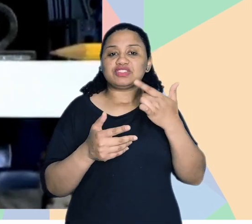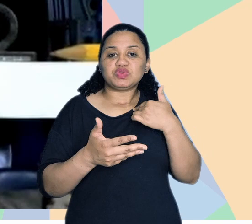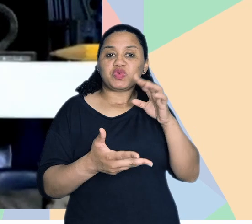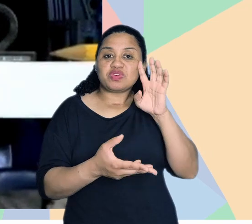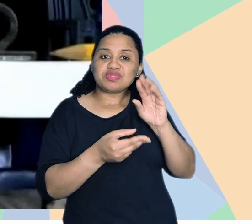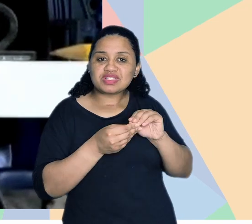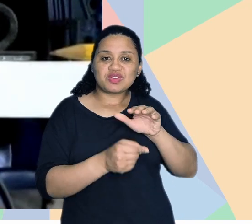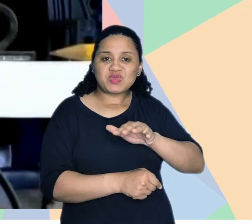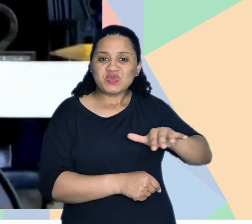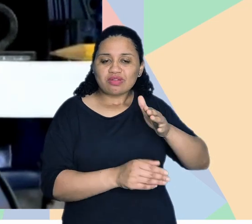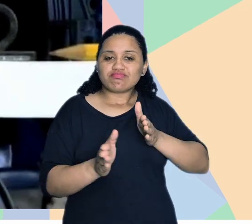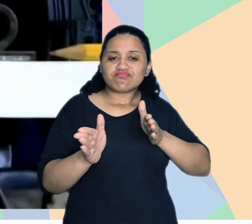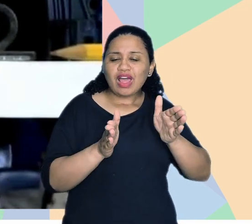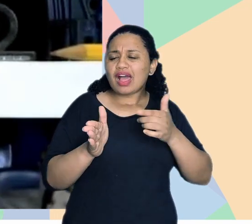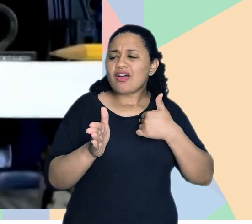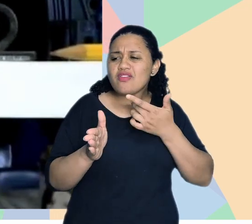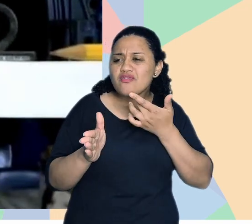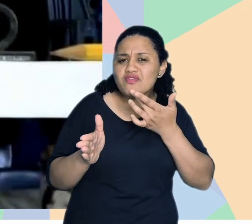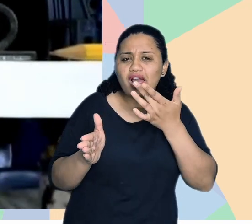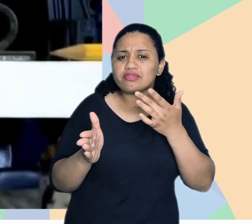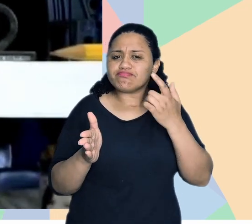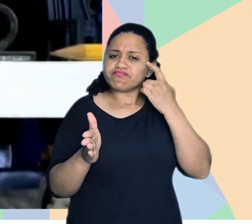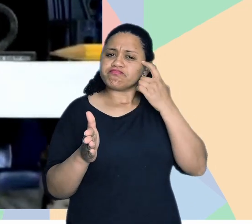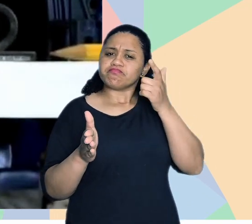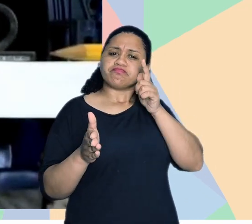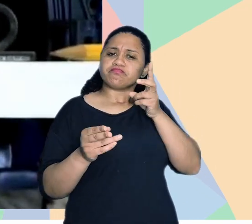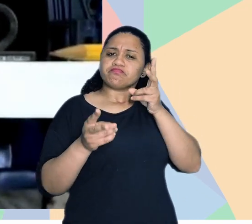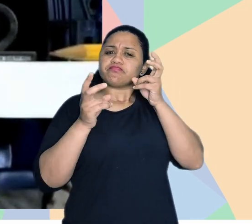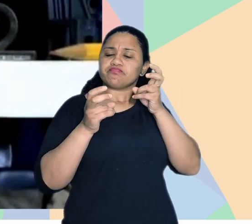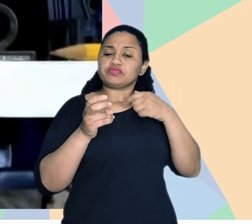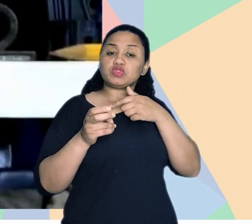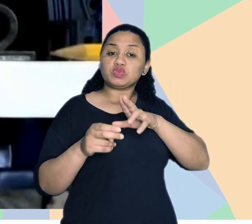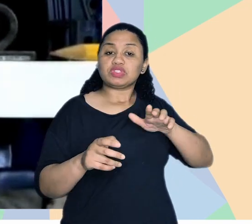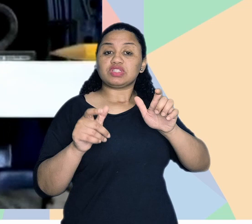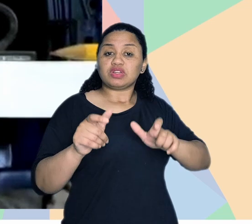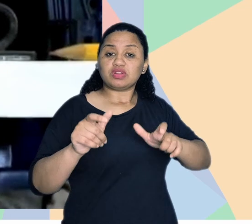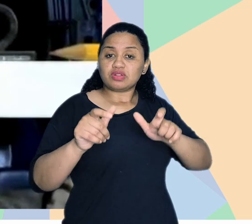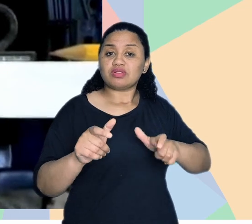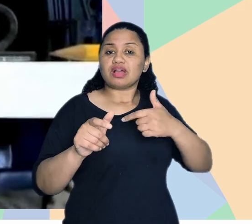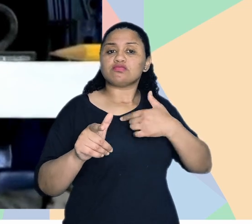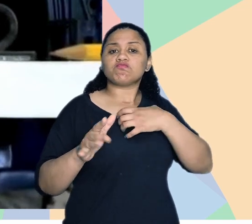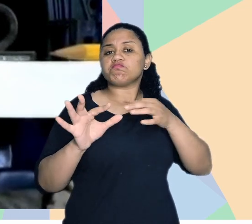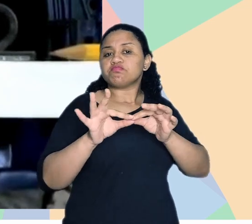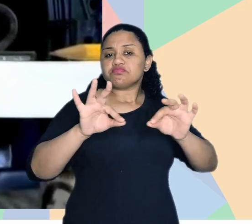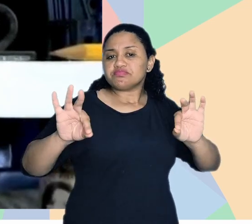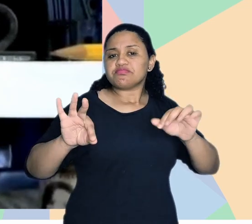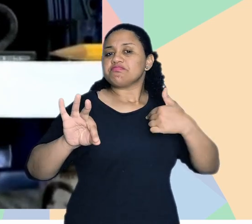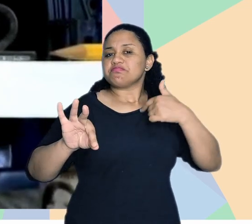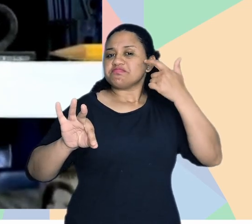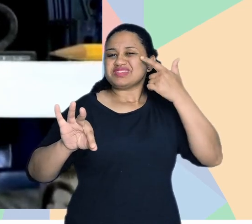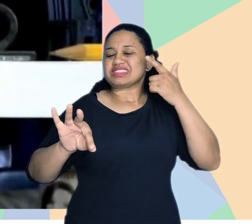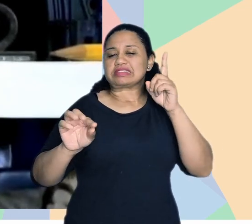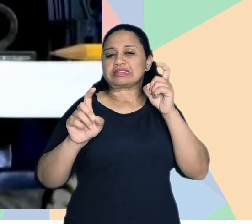compreensão do espaço, né? Os acessos são intuitivos, né? A forma de você utilizar aquele espaço é muito simples,